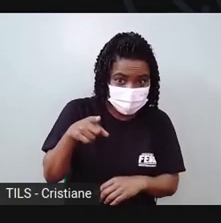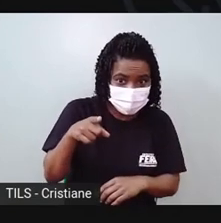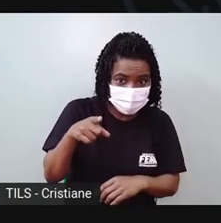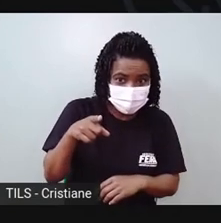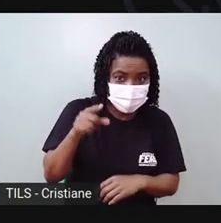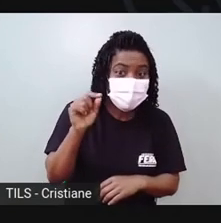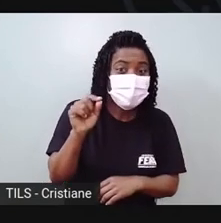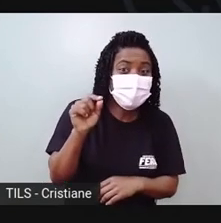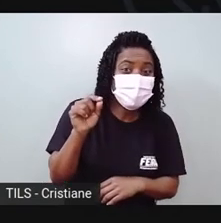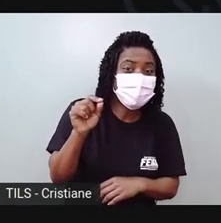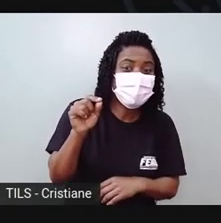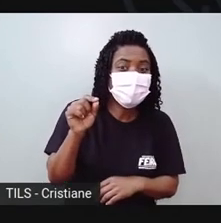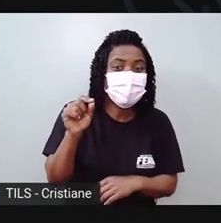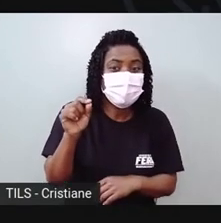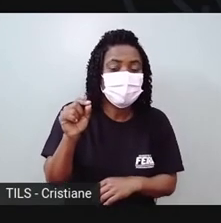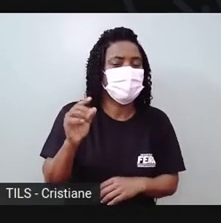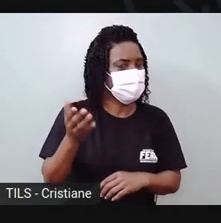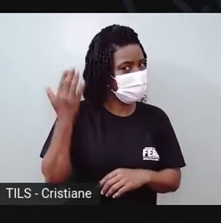tartaruga.